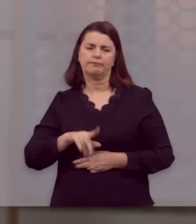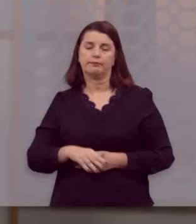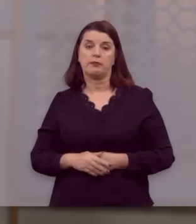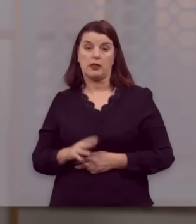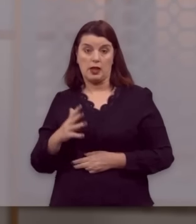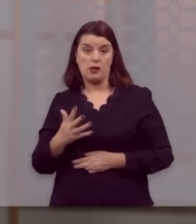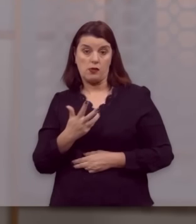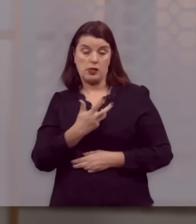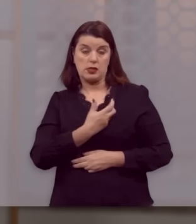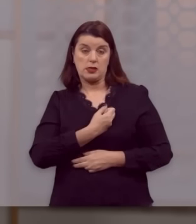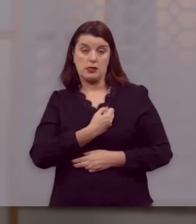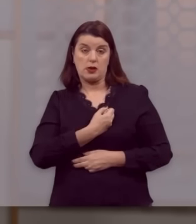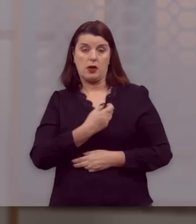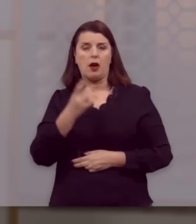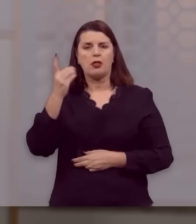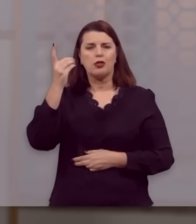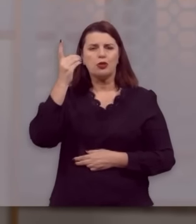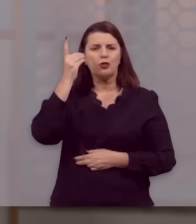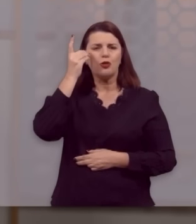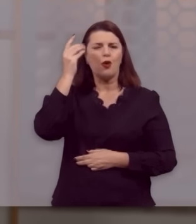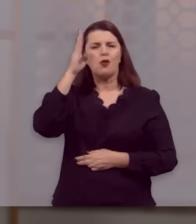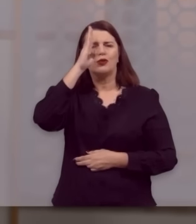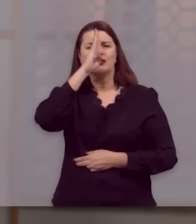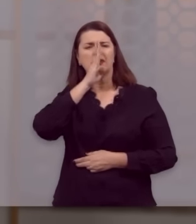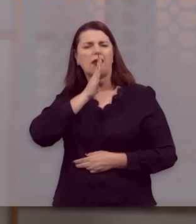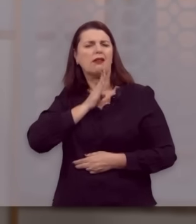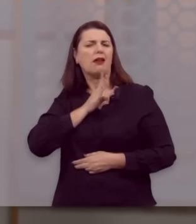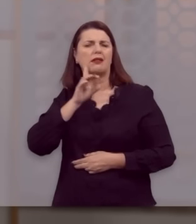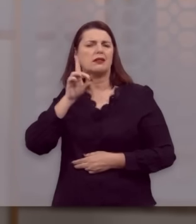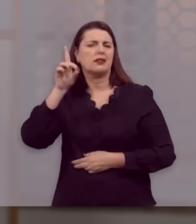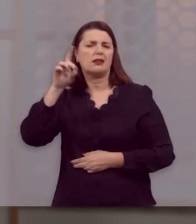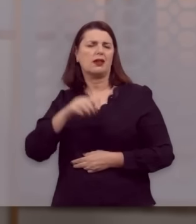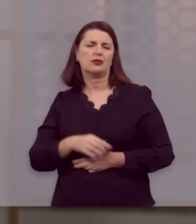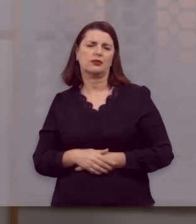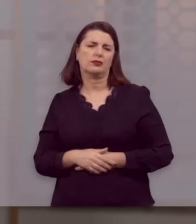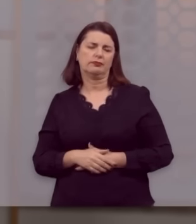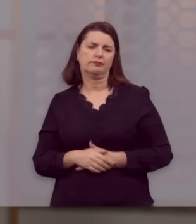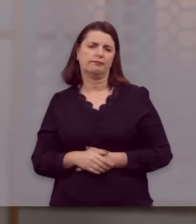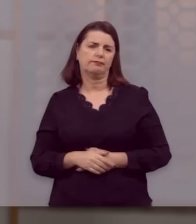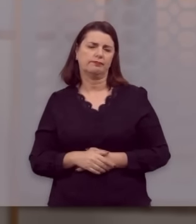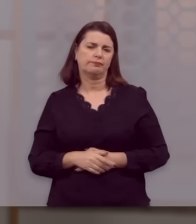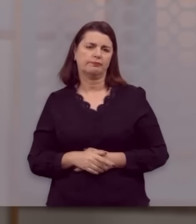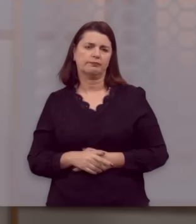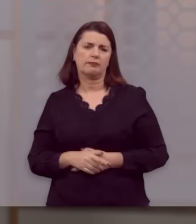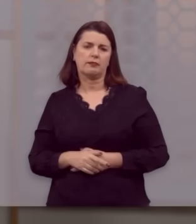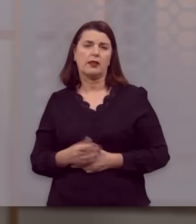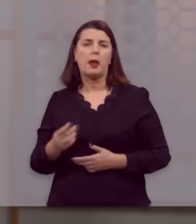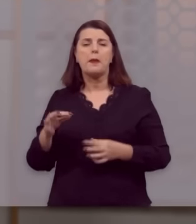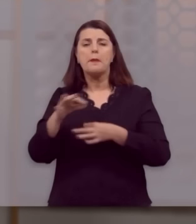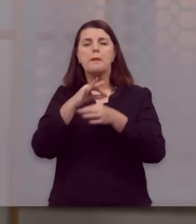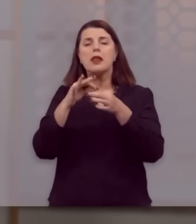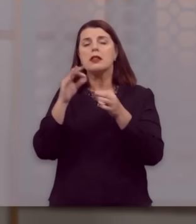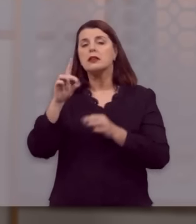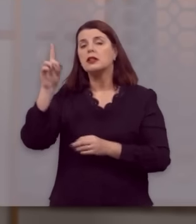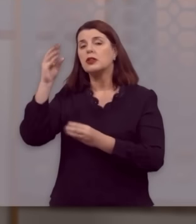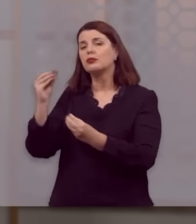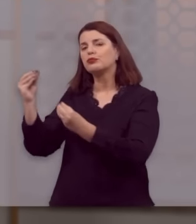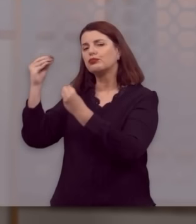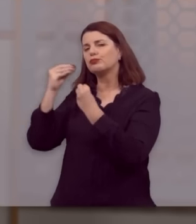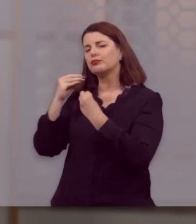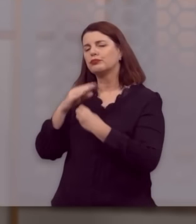salvação é dom gratuito de Deus. É um presente de Deus.